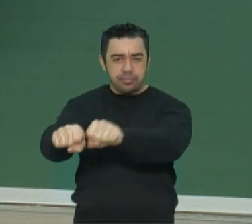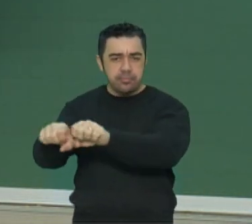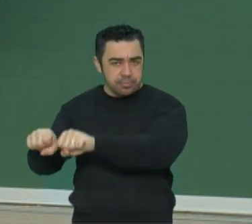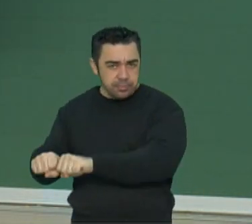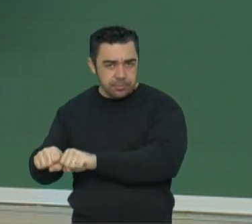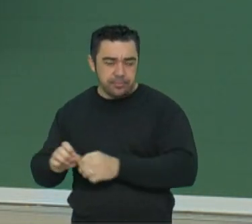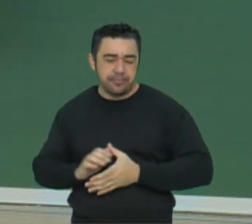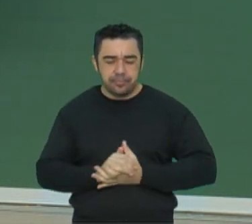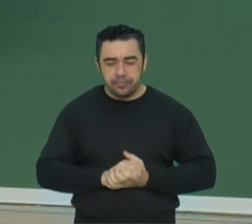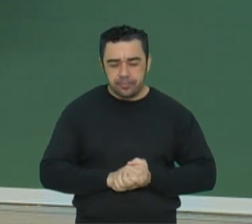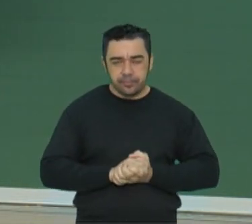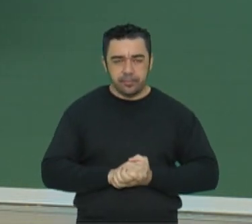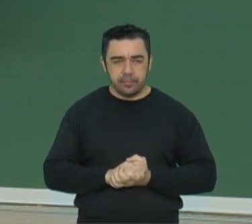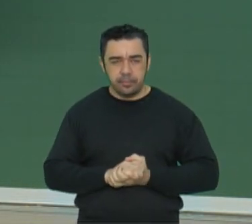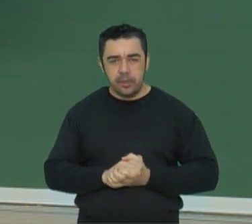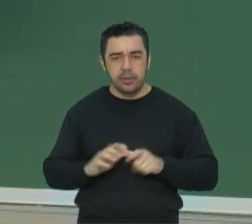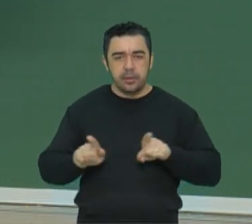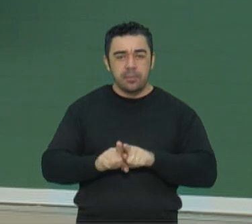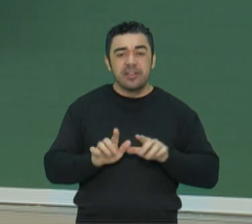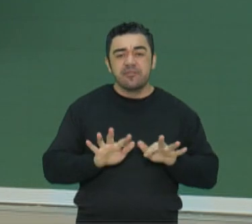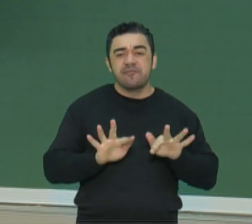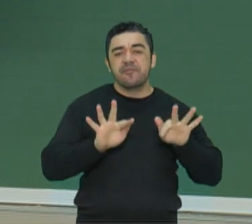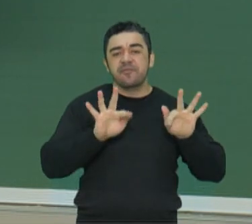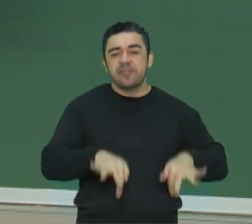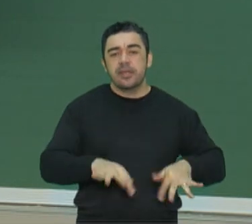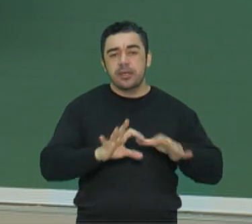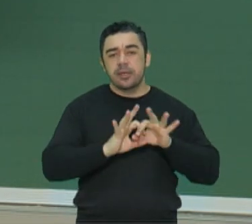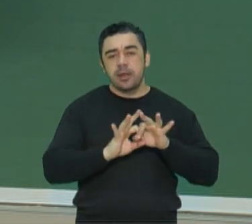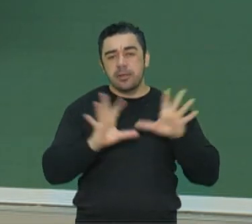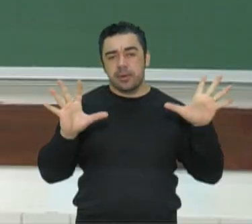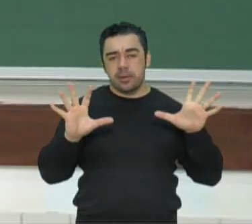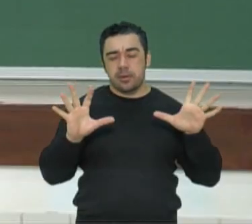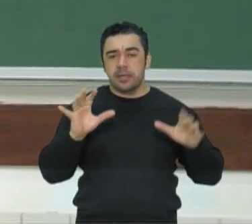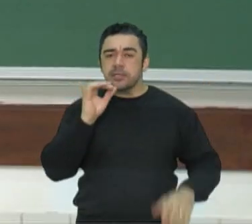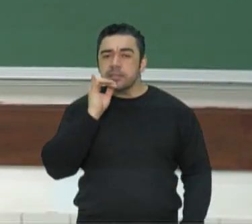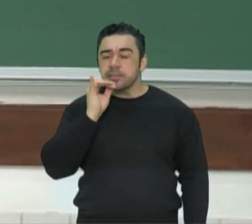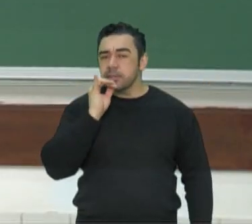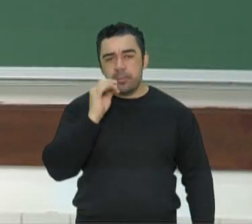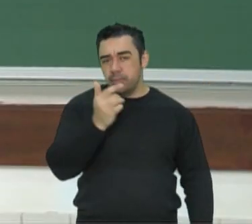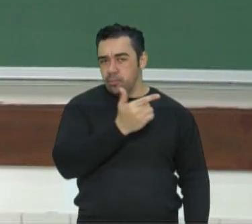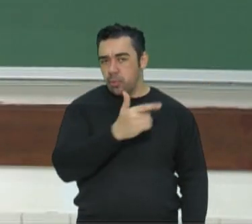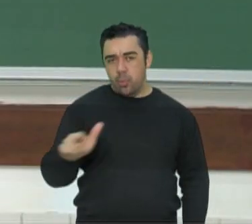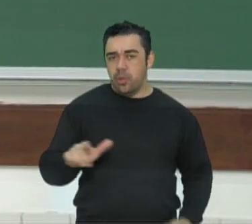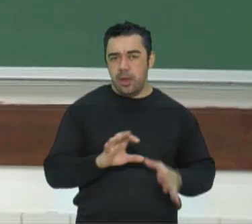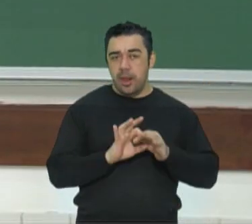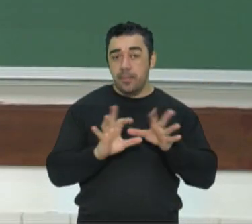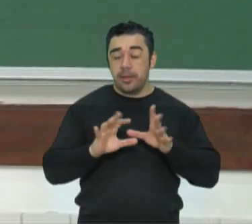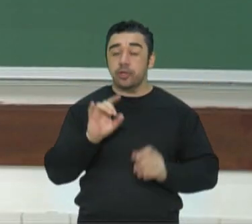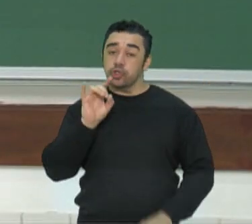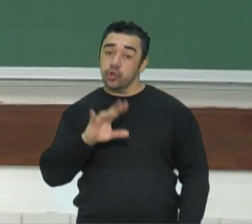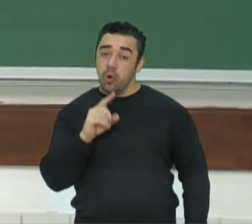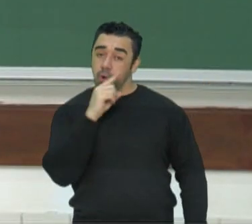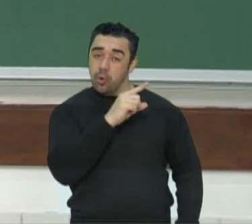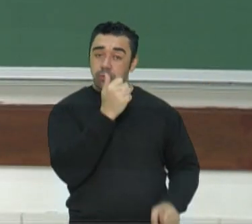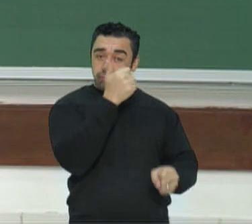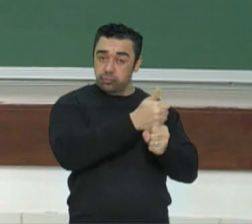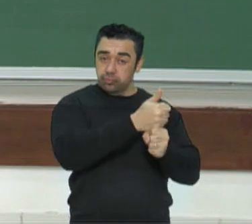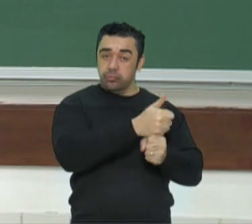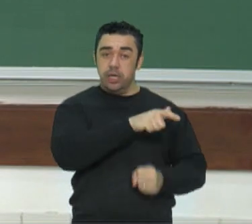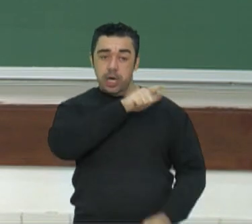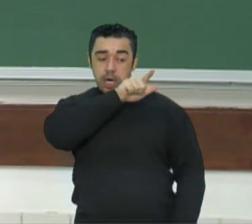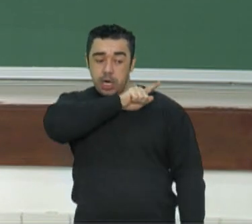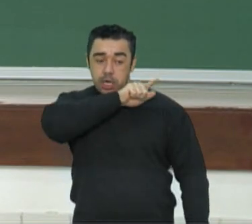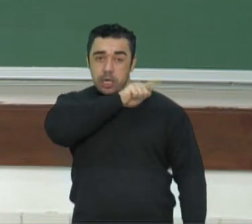Ainda, fim das liberdades. Não existe uma liberdade. Só existe aquilo que o líder permite que